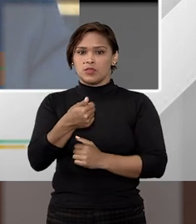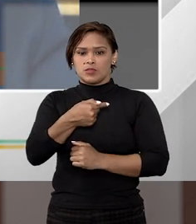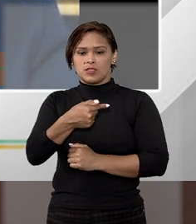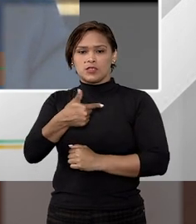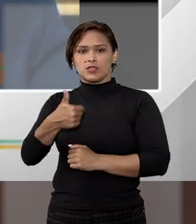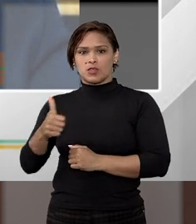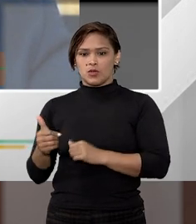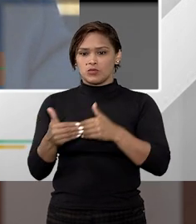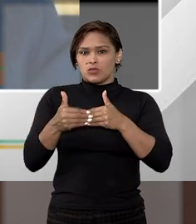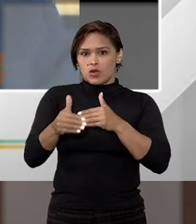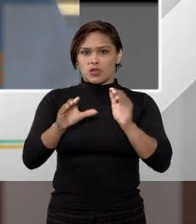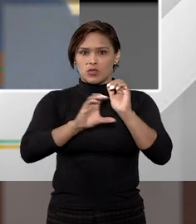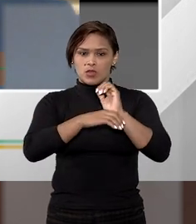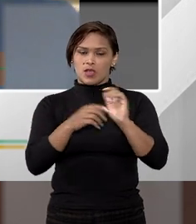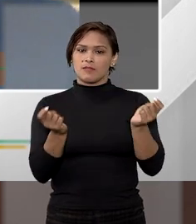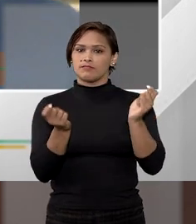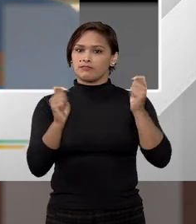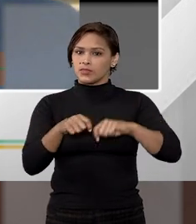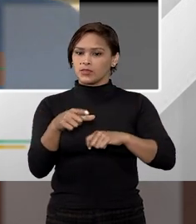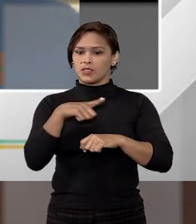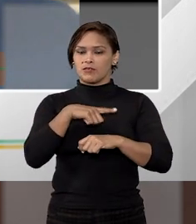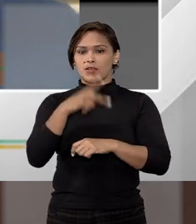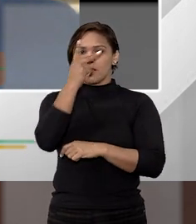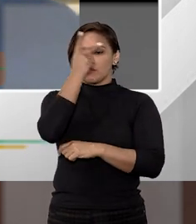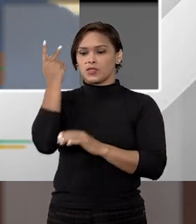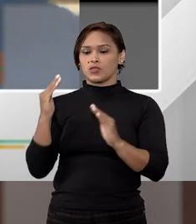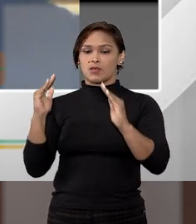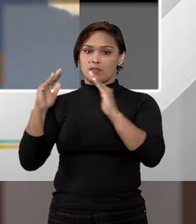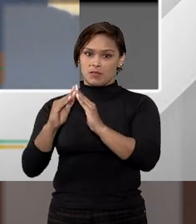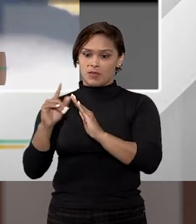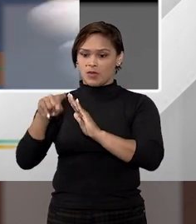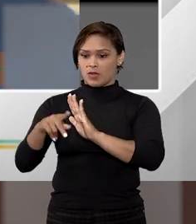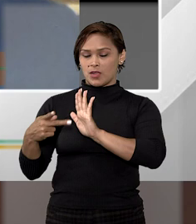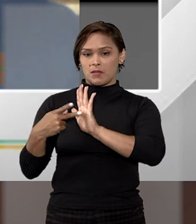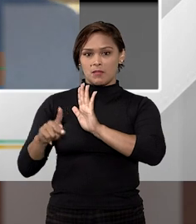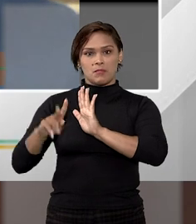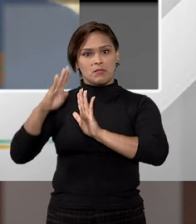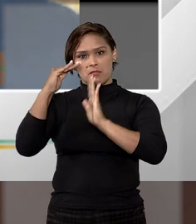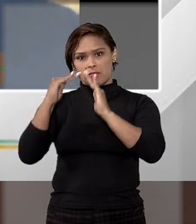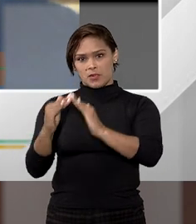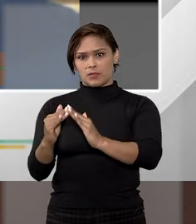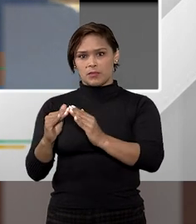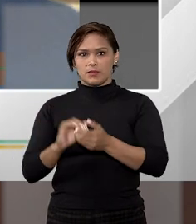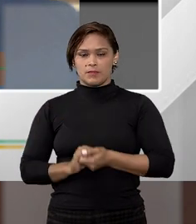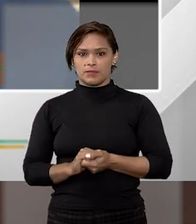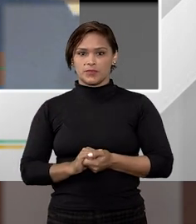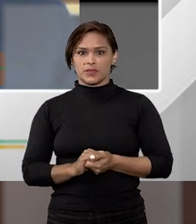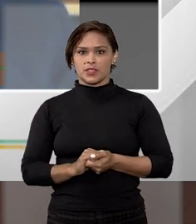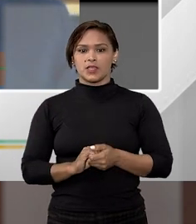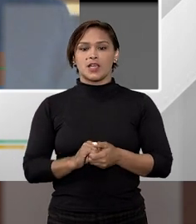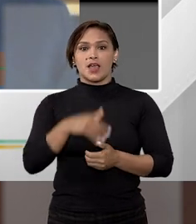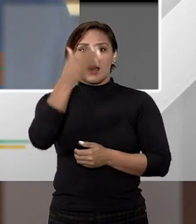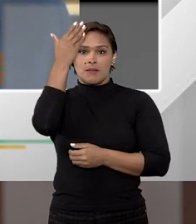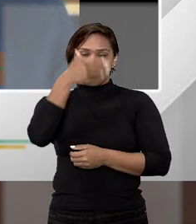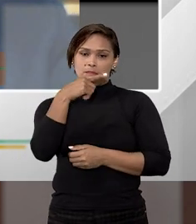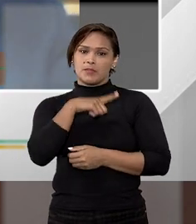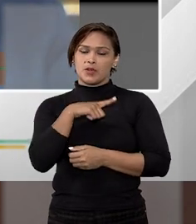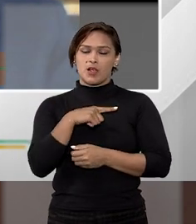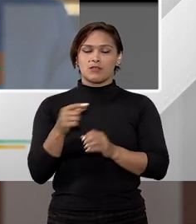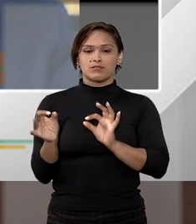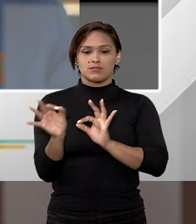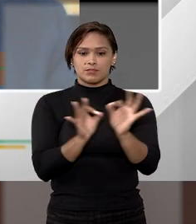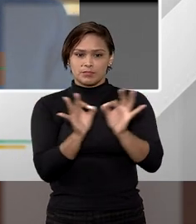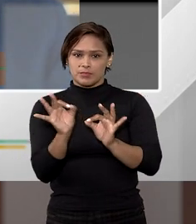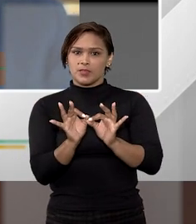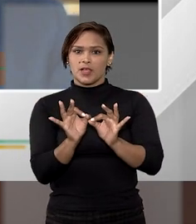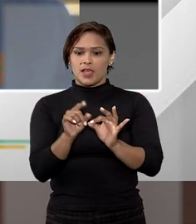1711 seguintes do Código Civil cabe a quem reside no imóvel, a quem é proprietário do bem de família. O ônus da prova, por ser um fato